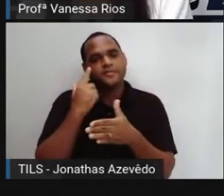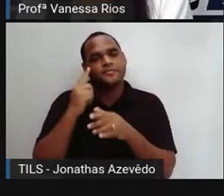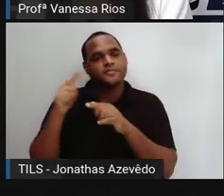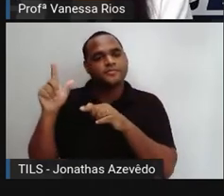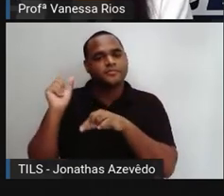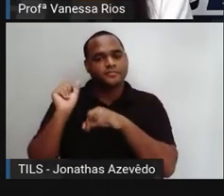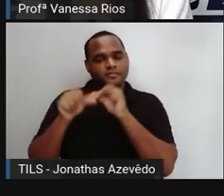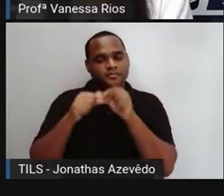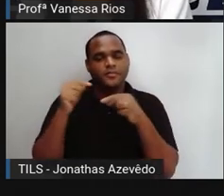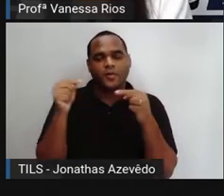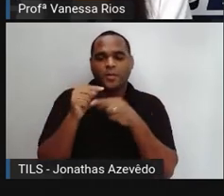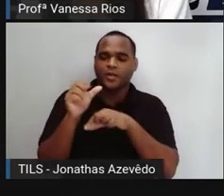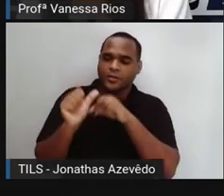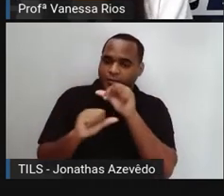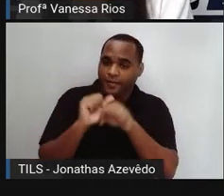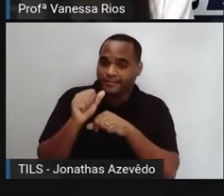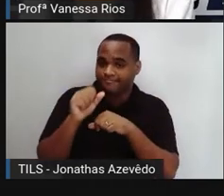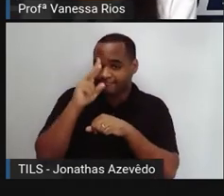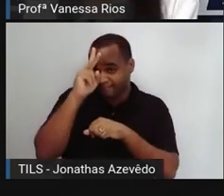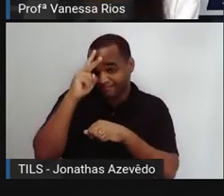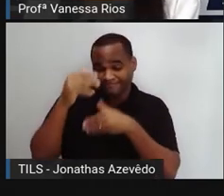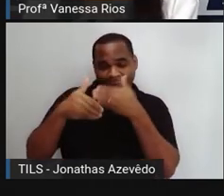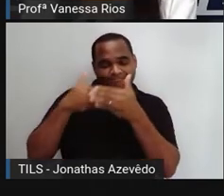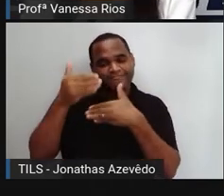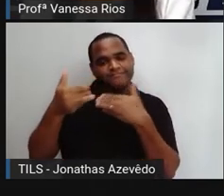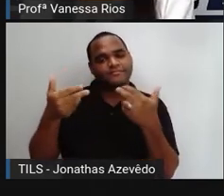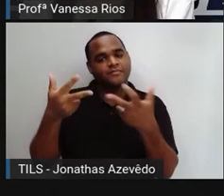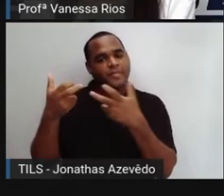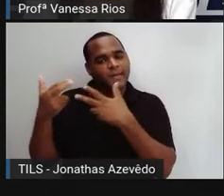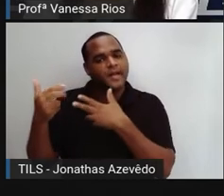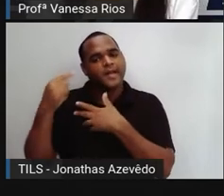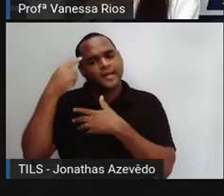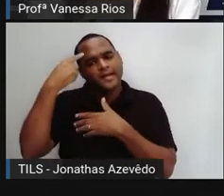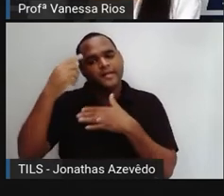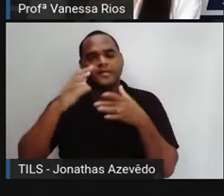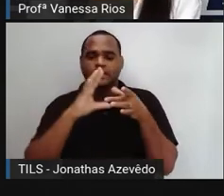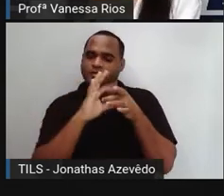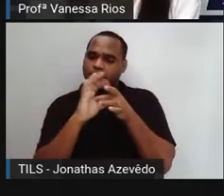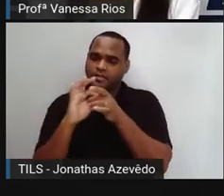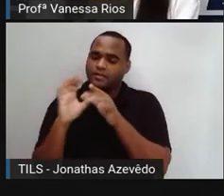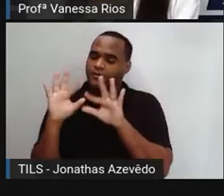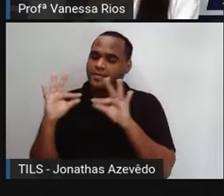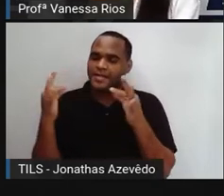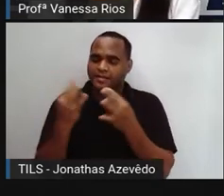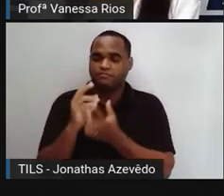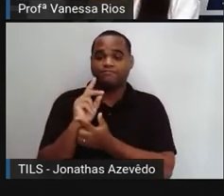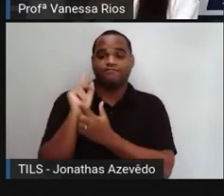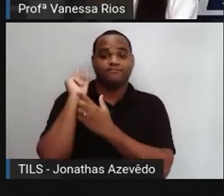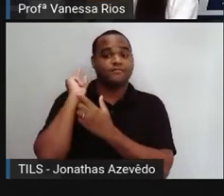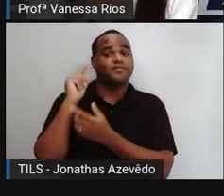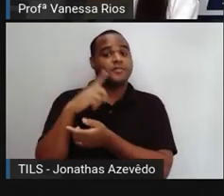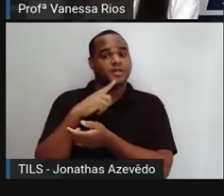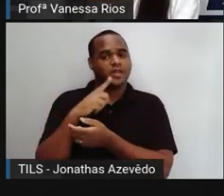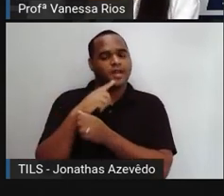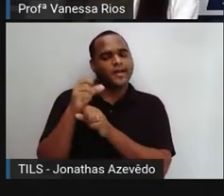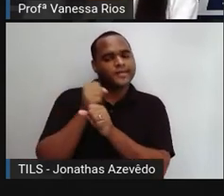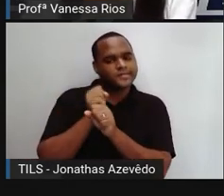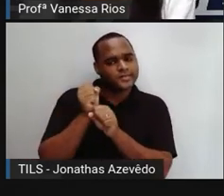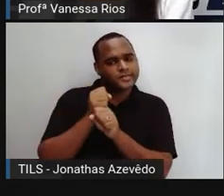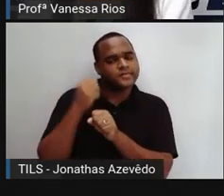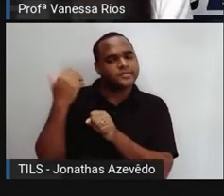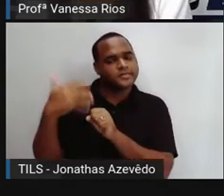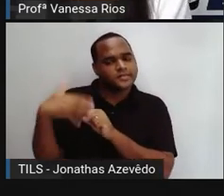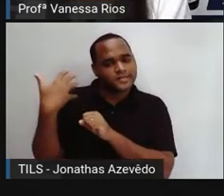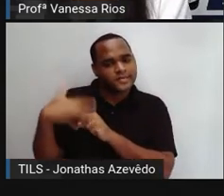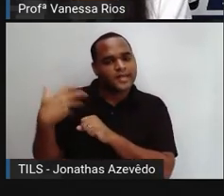alteradas no decorrer da história. E a gente percebe aí que a relação familiar de antigamente, não é? De anos atrás, é